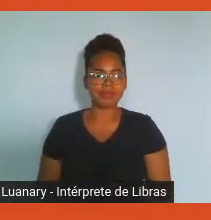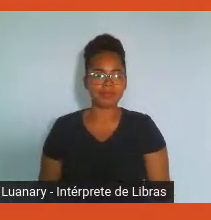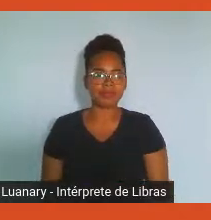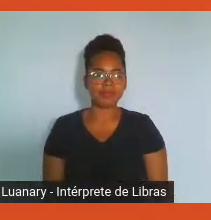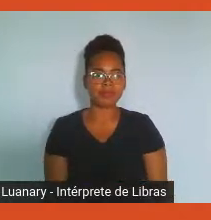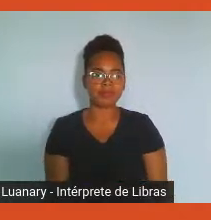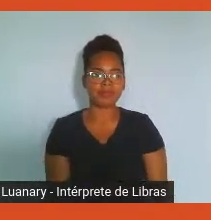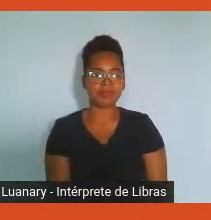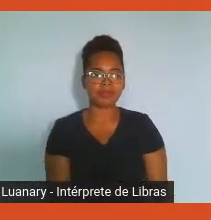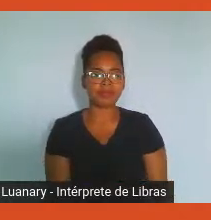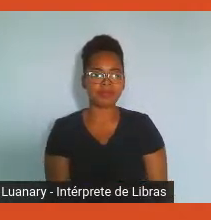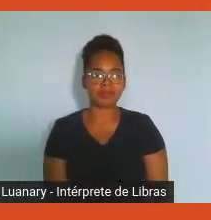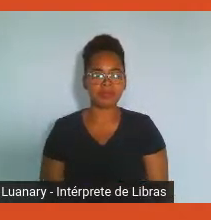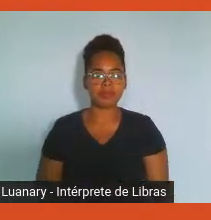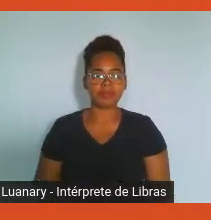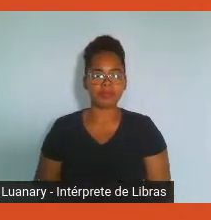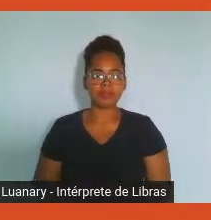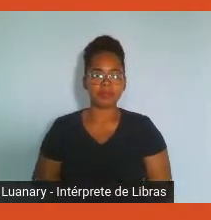Aqui.